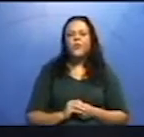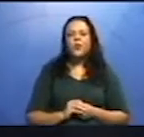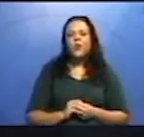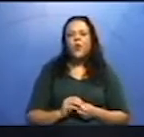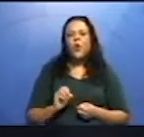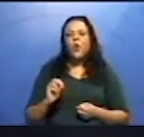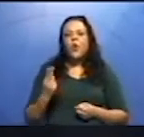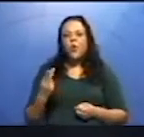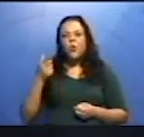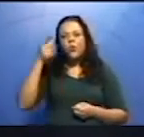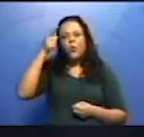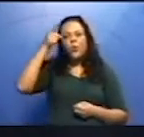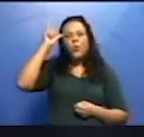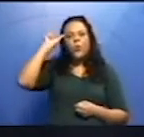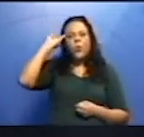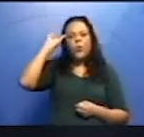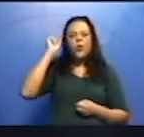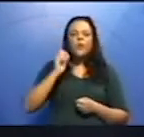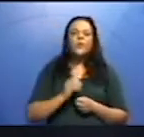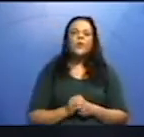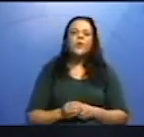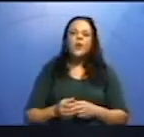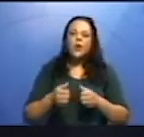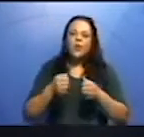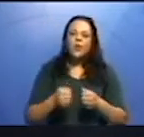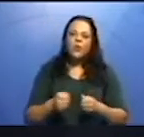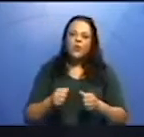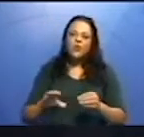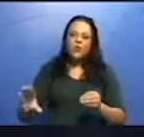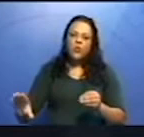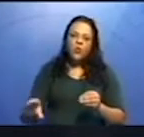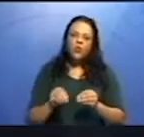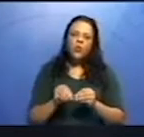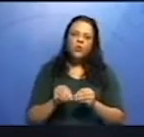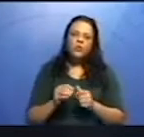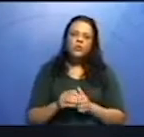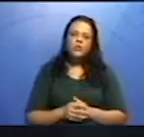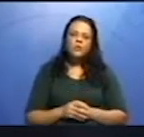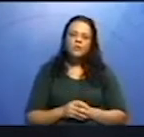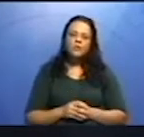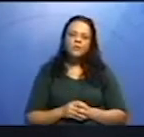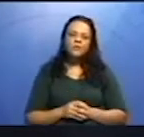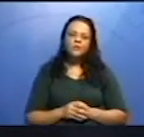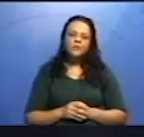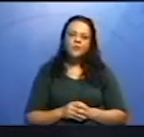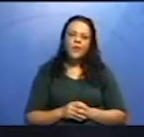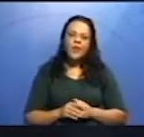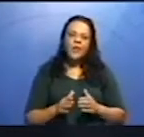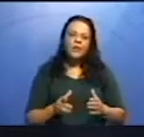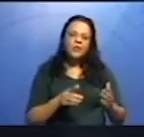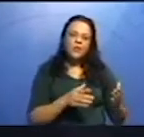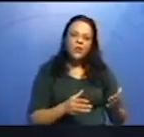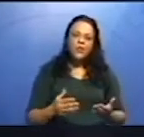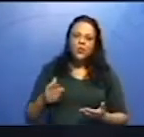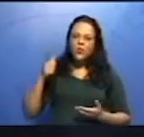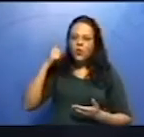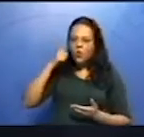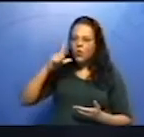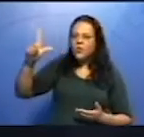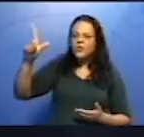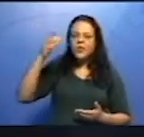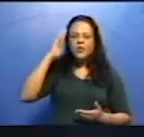Saiu ontem. Eu posso acrescentar. Mas, nesse formato, vocês já entendem. É